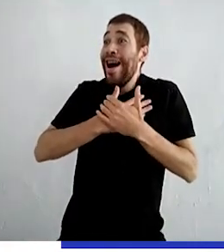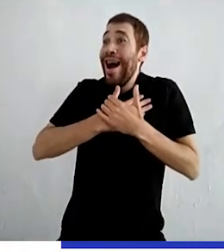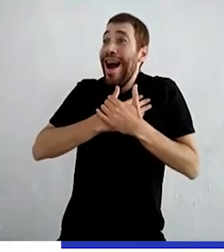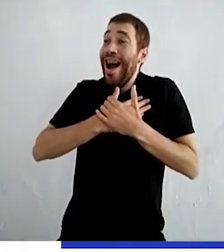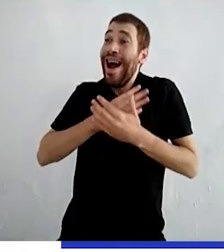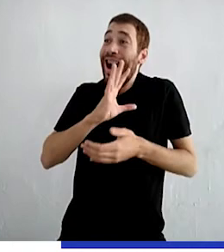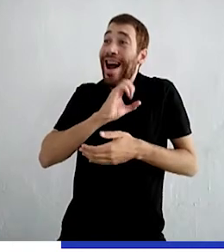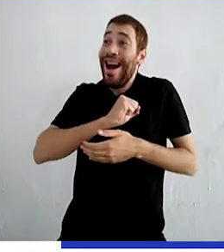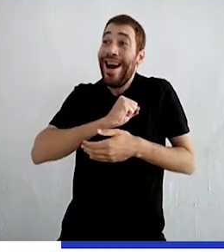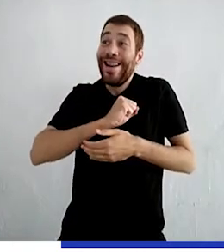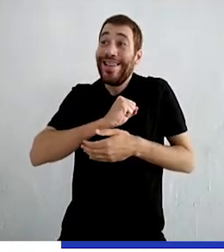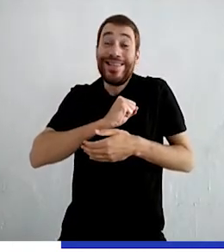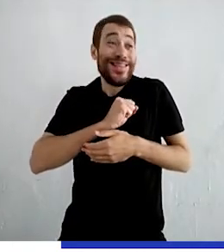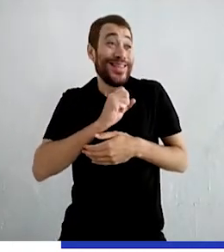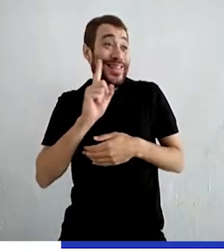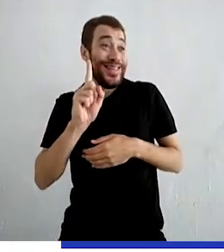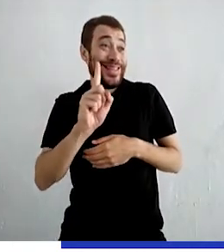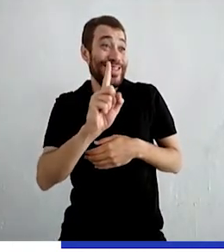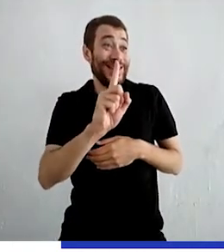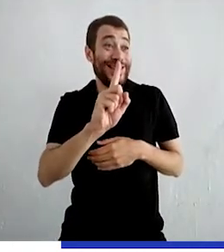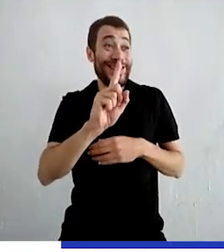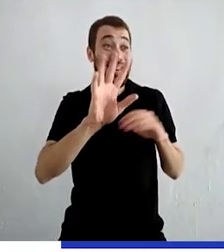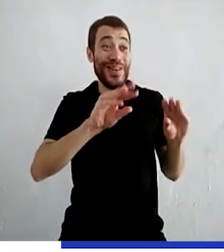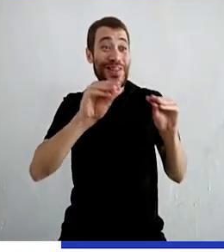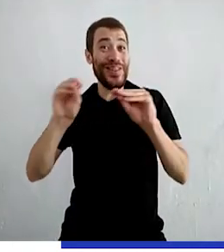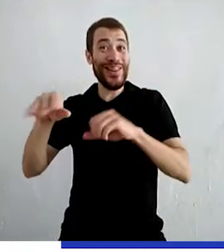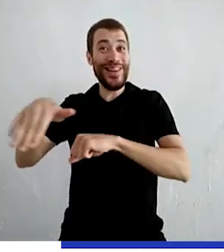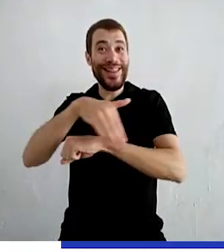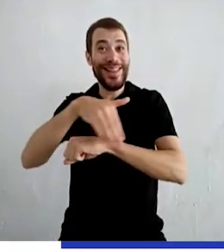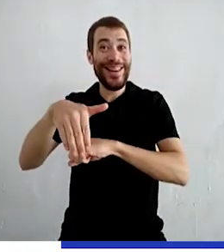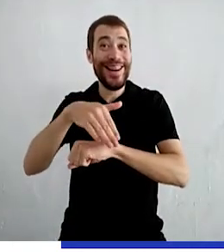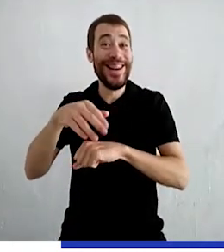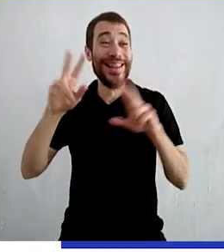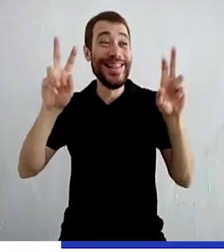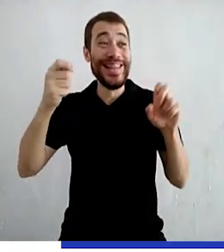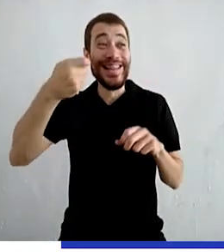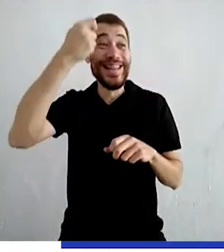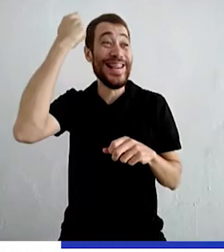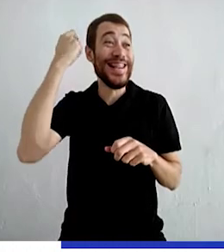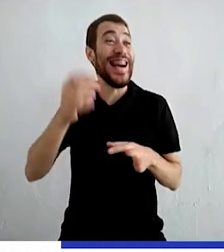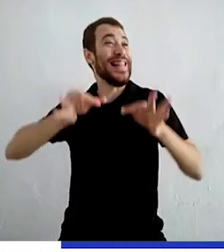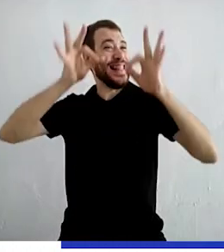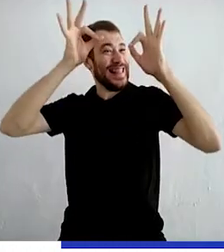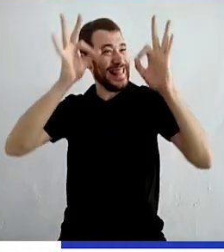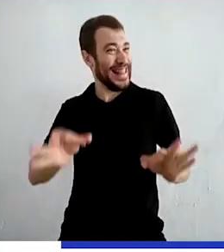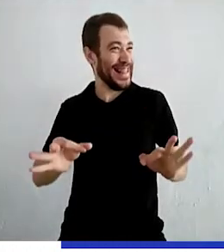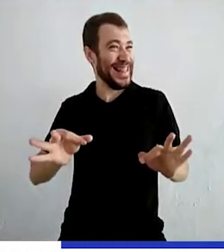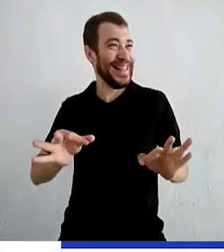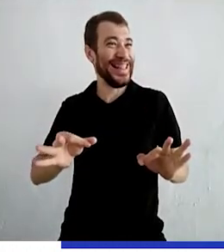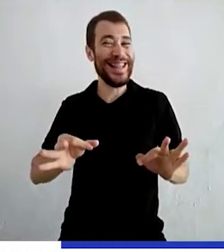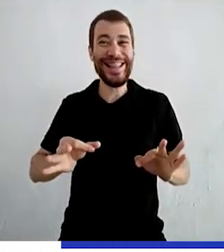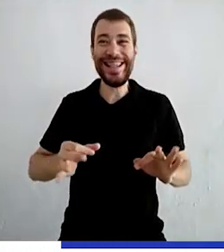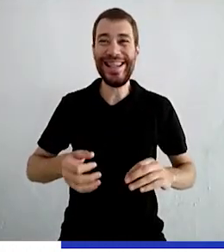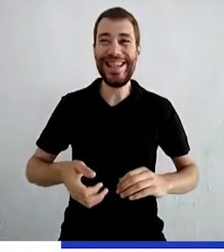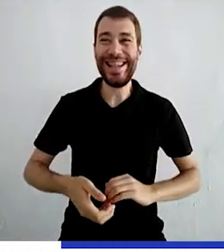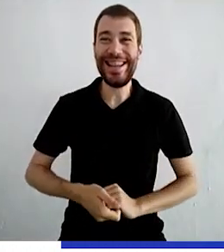amor. Bicho de Palha disse que se havia mudado para a Rua dos Pentes definitivamente.